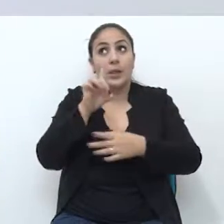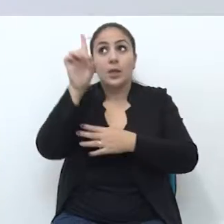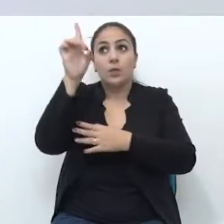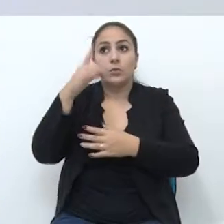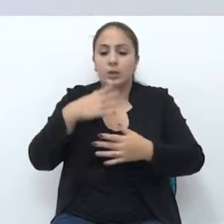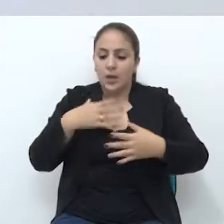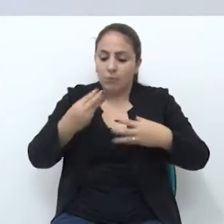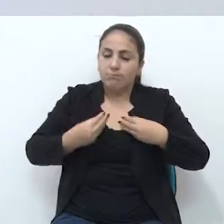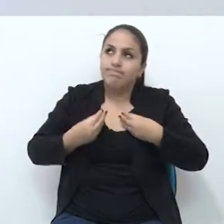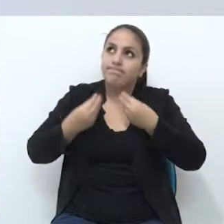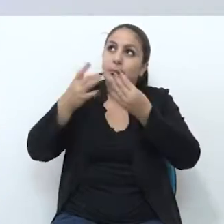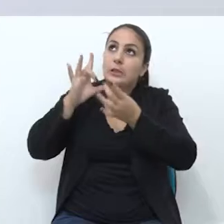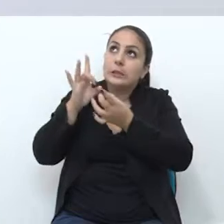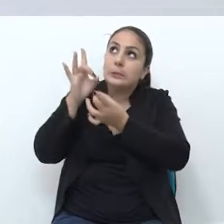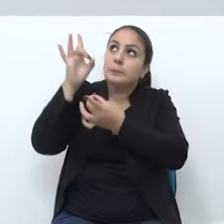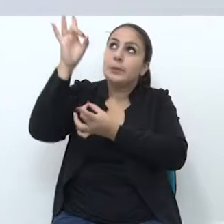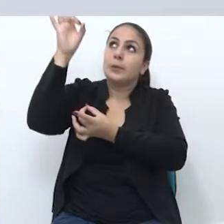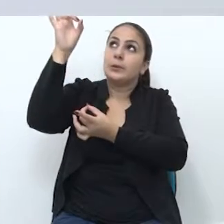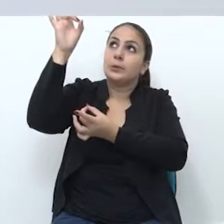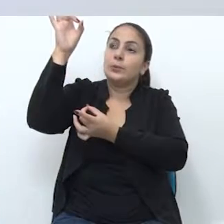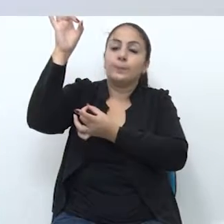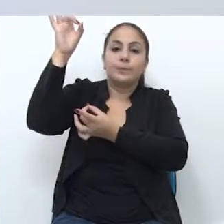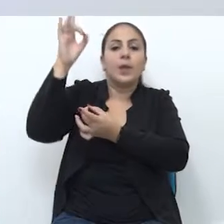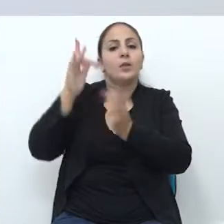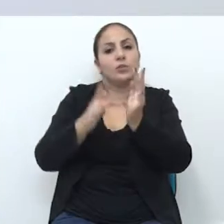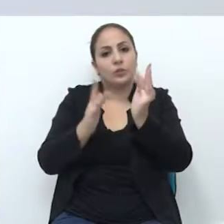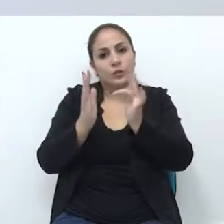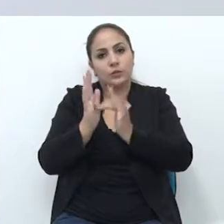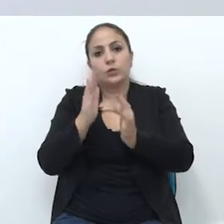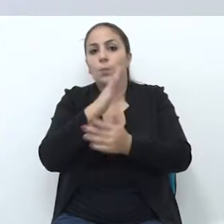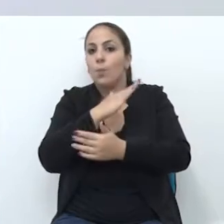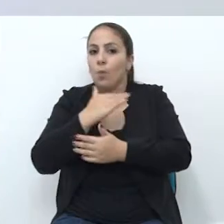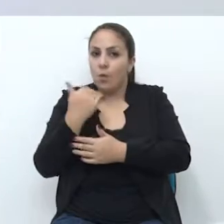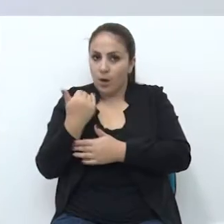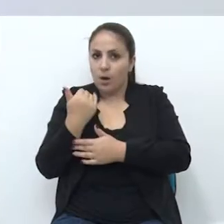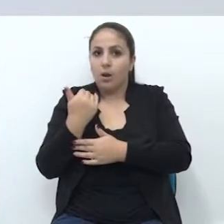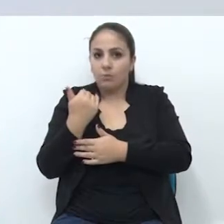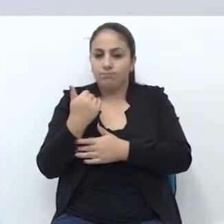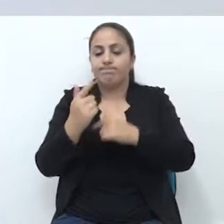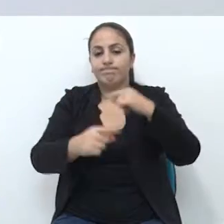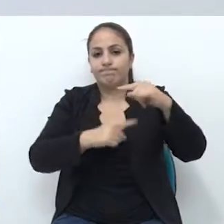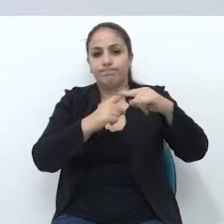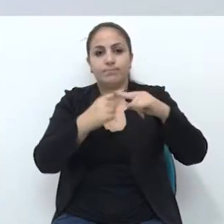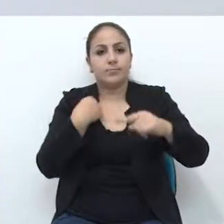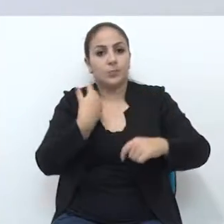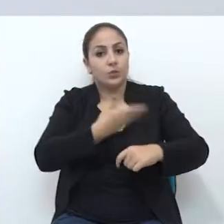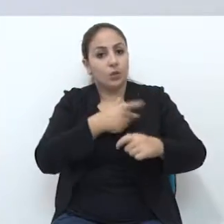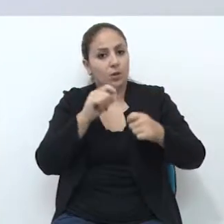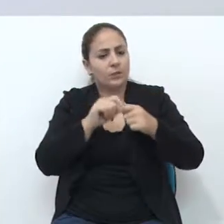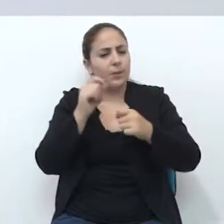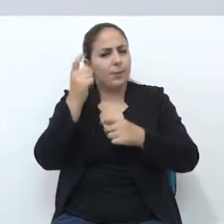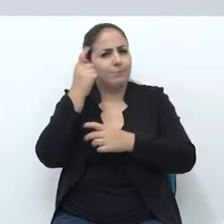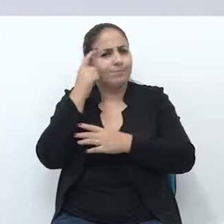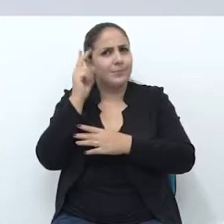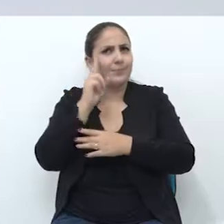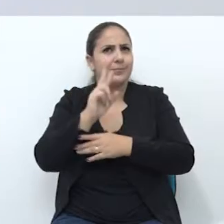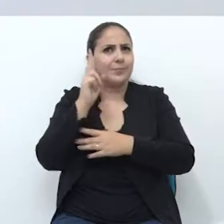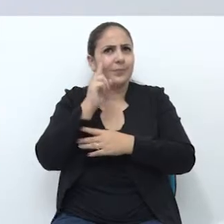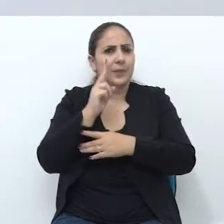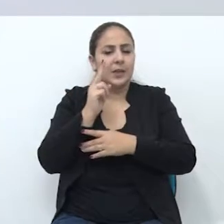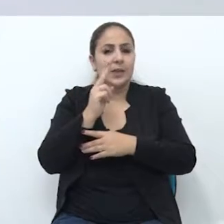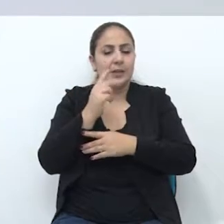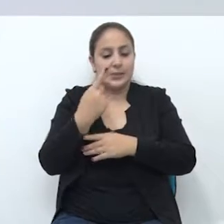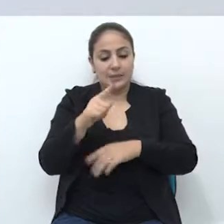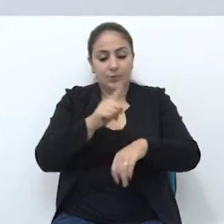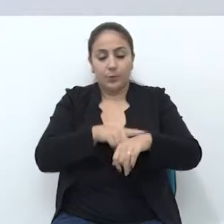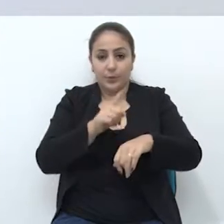espírito, né? E, com isso, Jesus morreu na cruz. Então, nós fazemos a memória desse momento na Sexta-feira